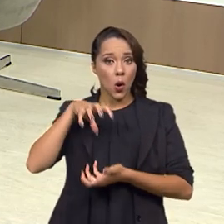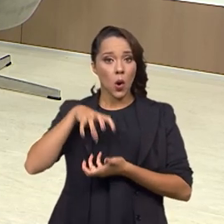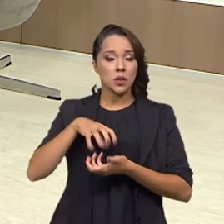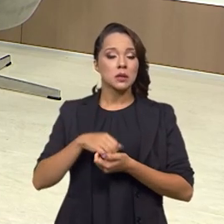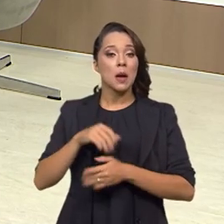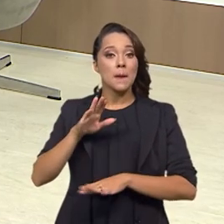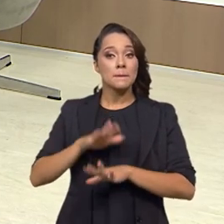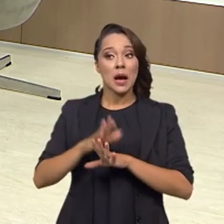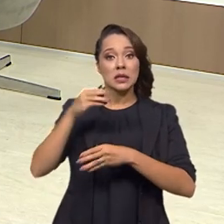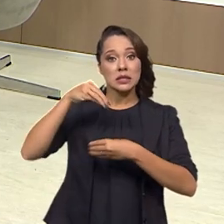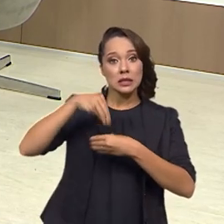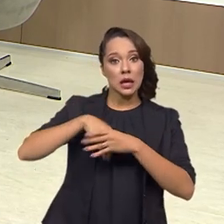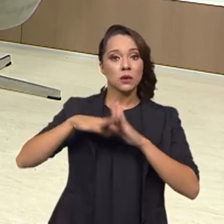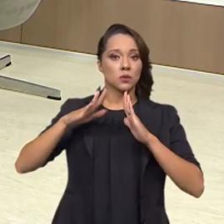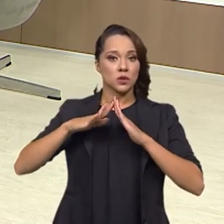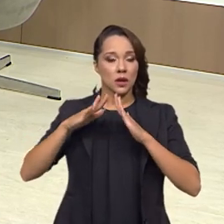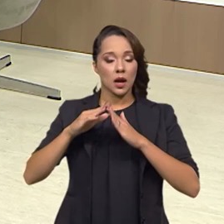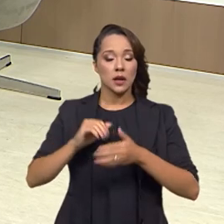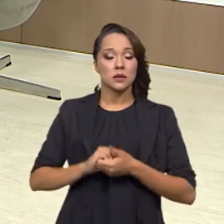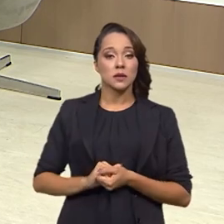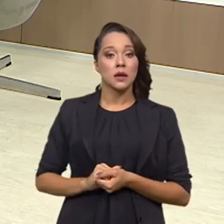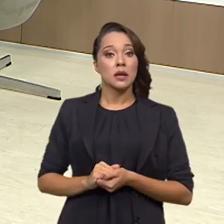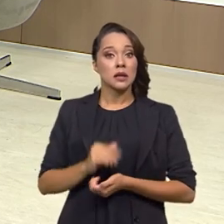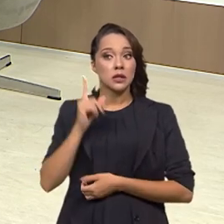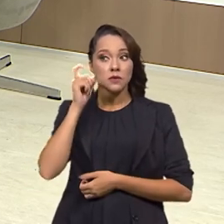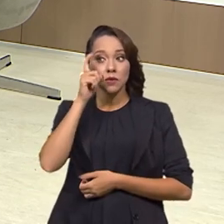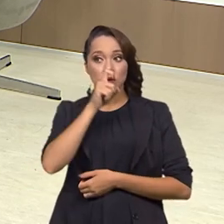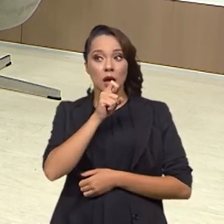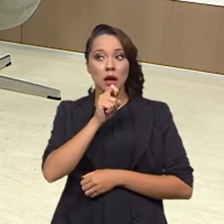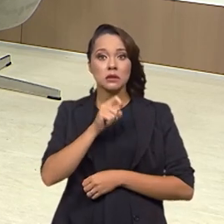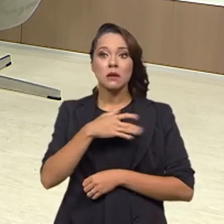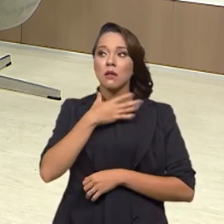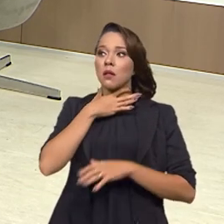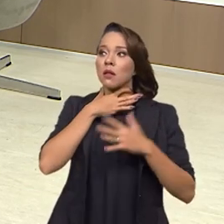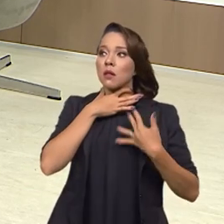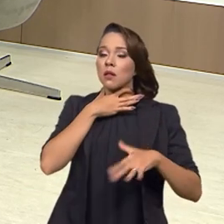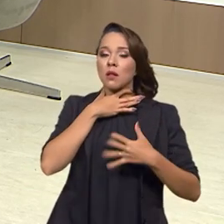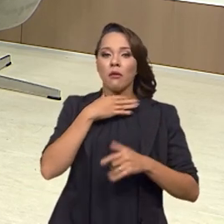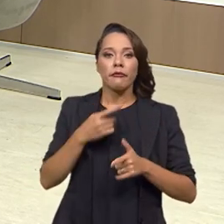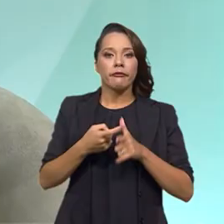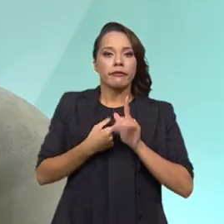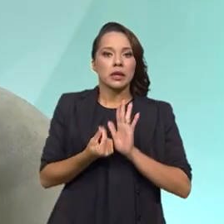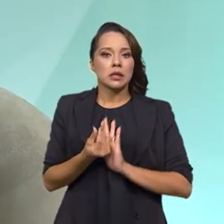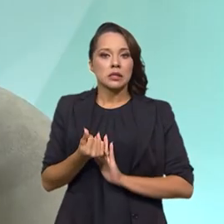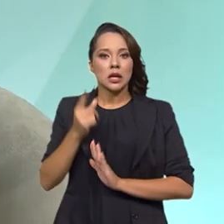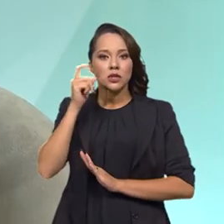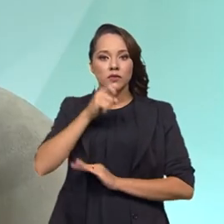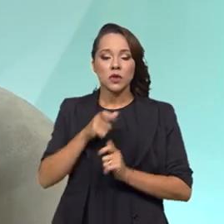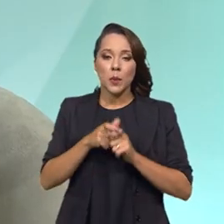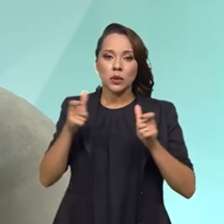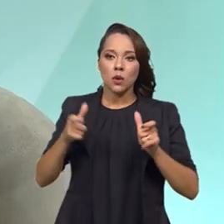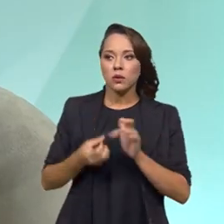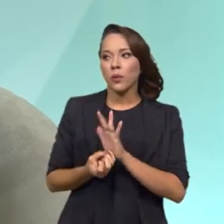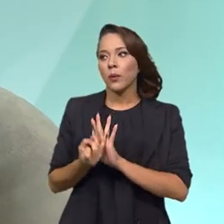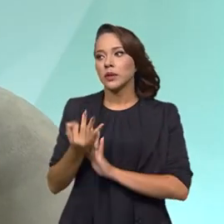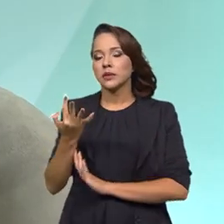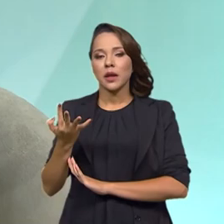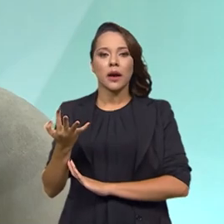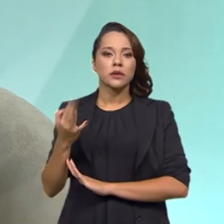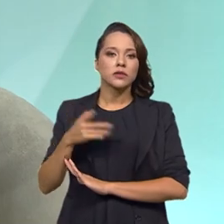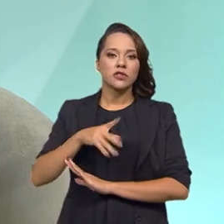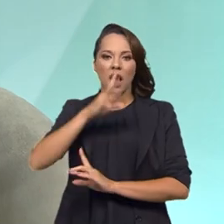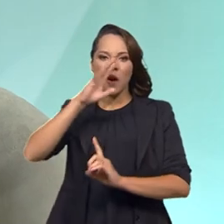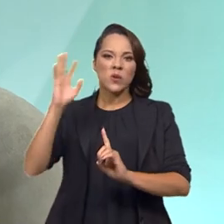mais dentro das suas casas e as dificuldades financeiras desse isolamento aumentaram, aumentou o número de